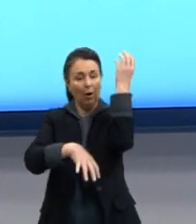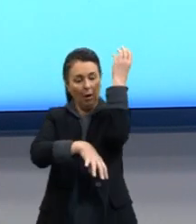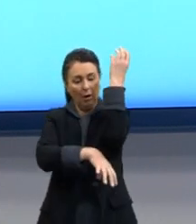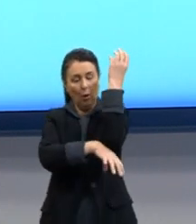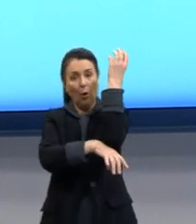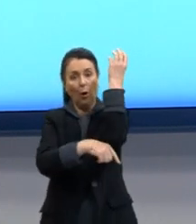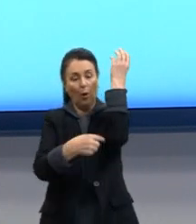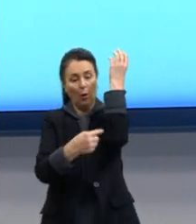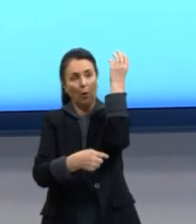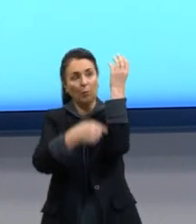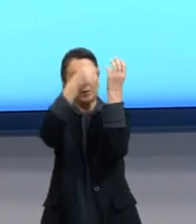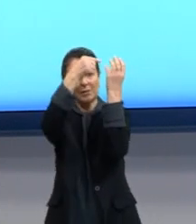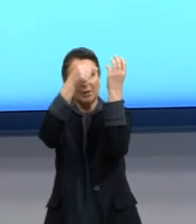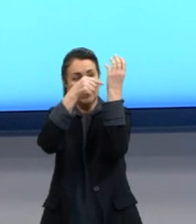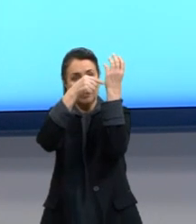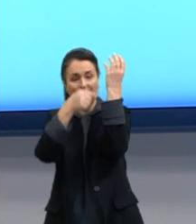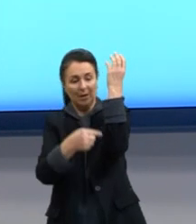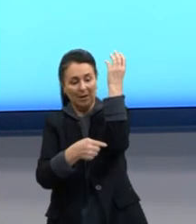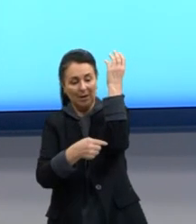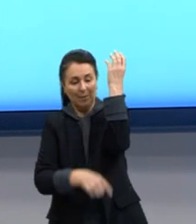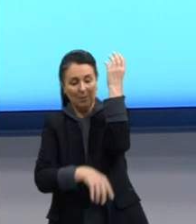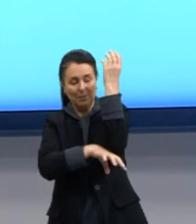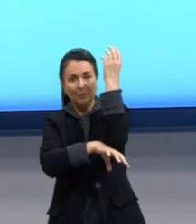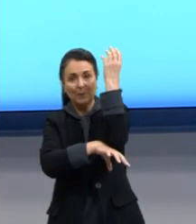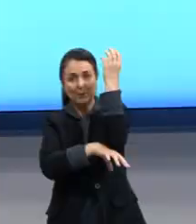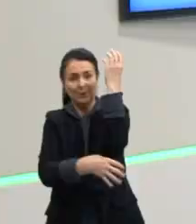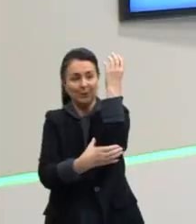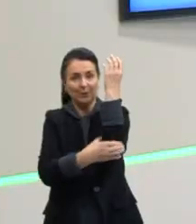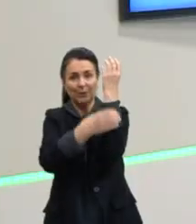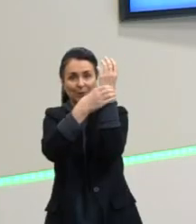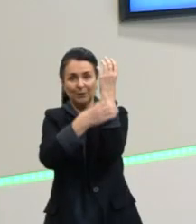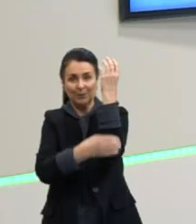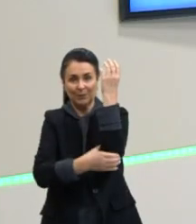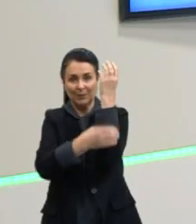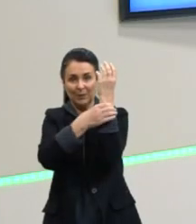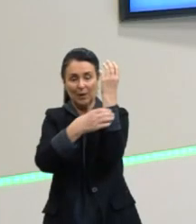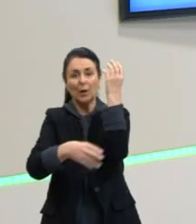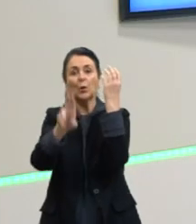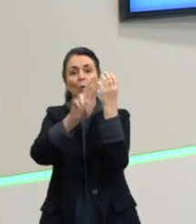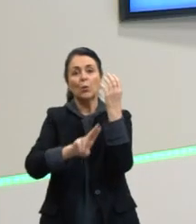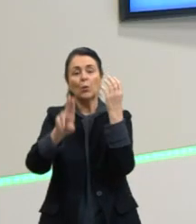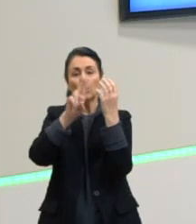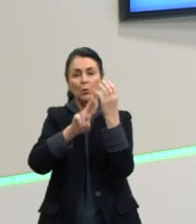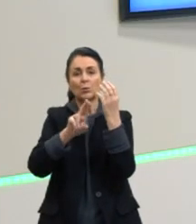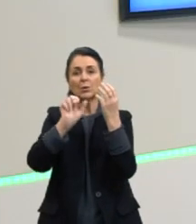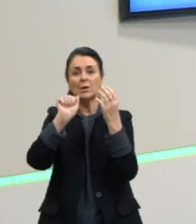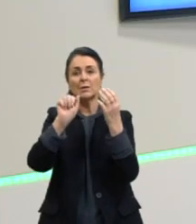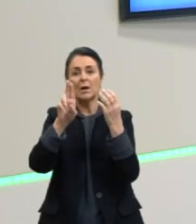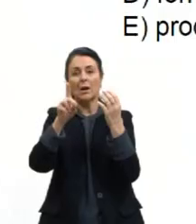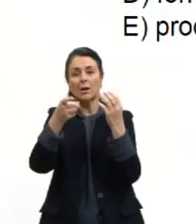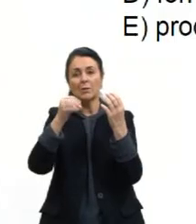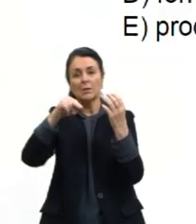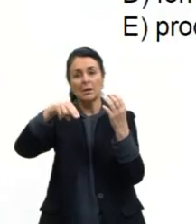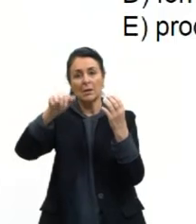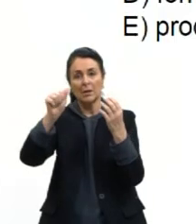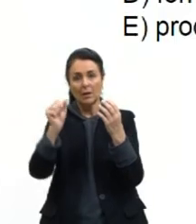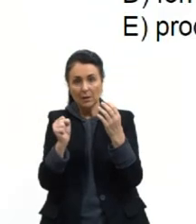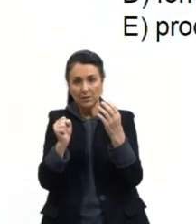dos caules. Então, a utilização de auxinas, nesse método aí da estáquia, vai contribuir para quê?